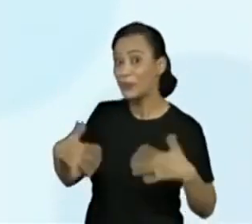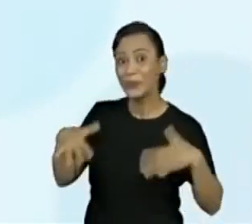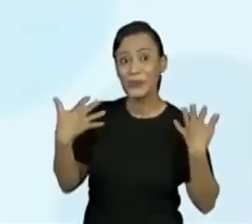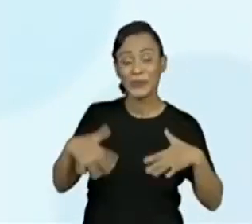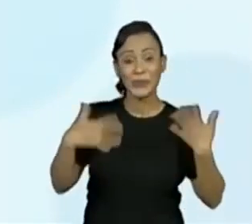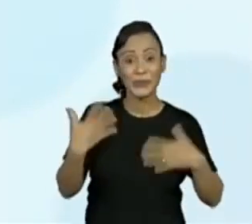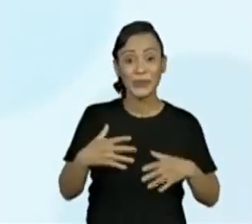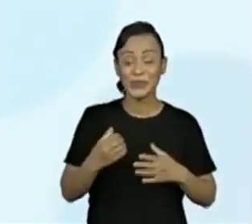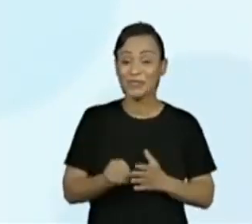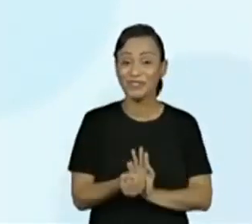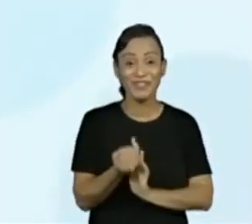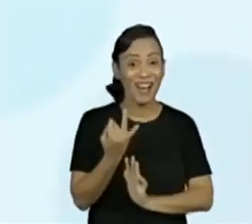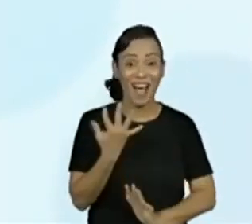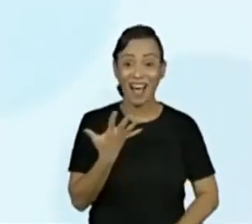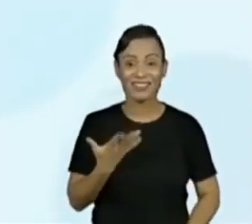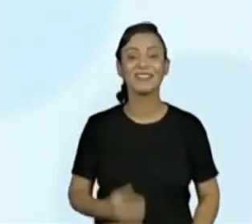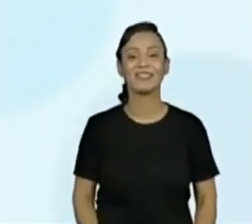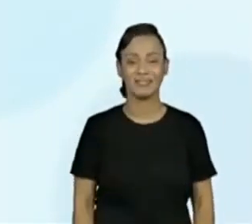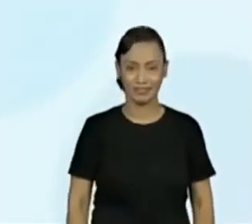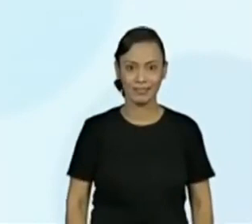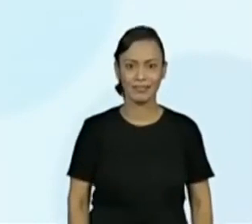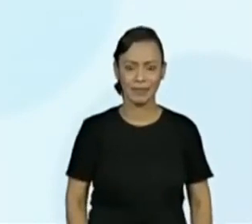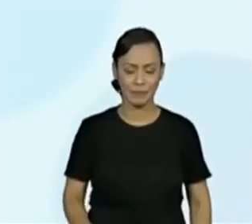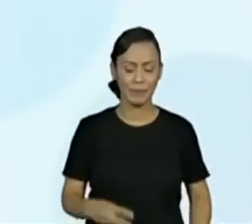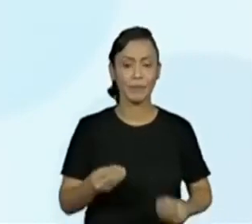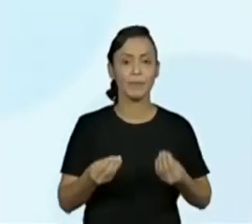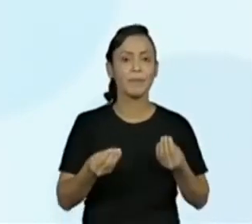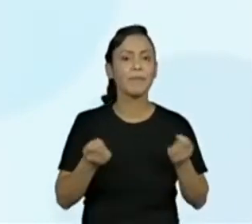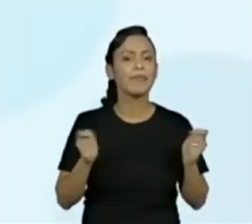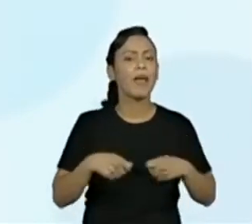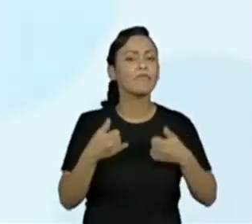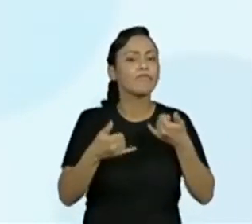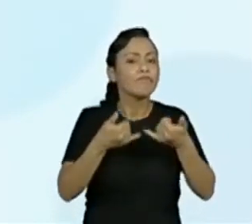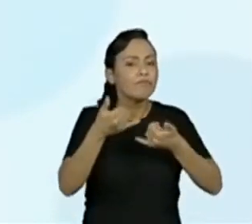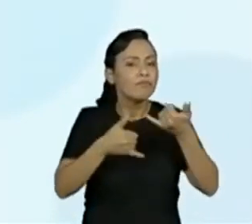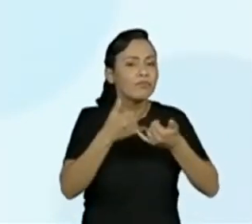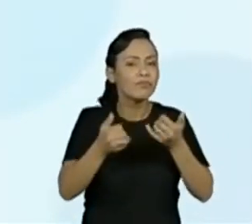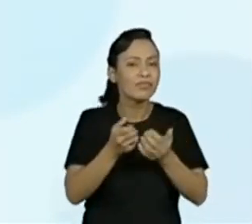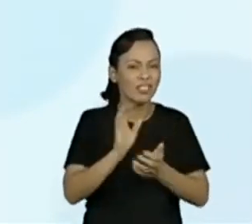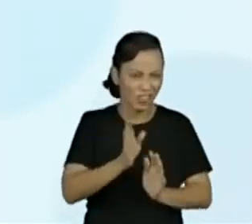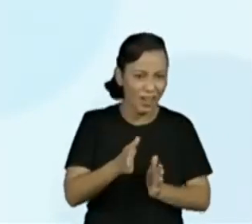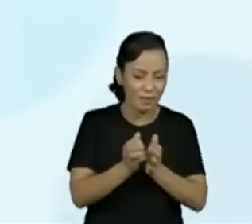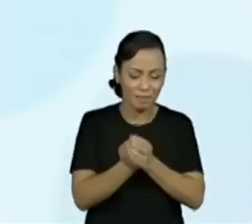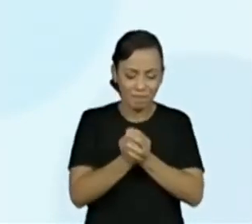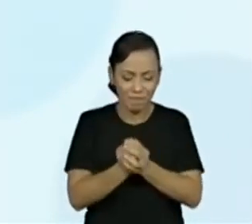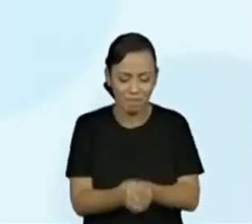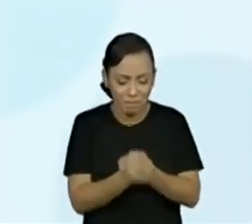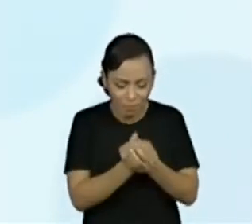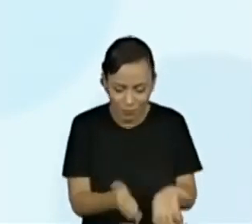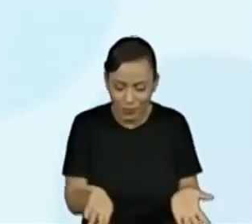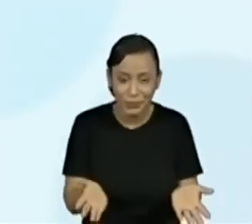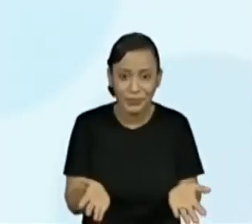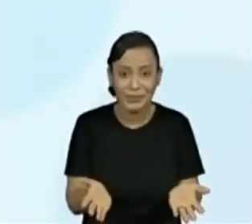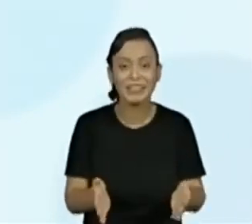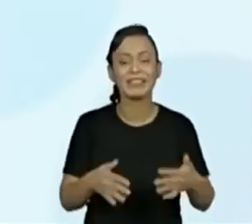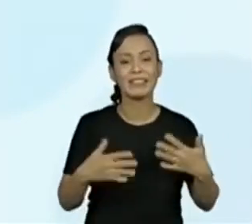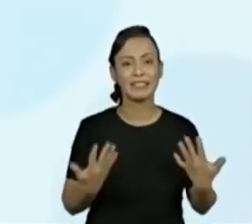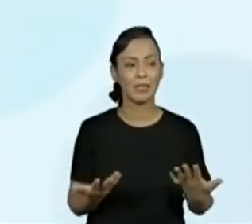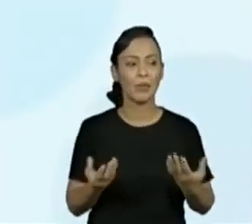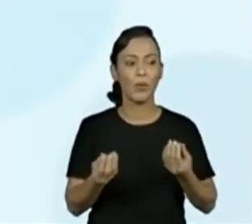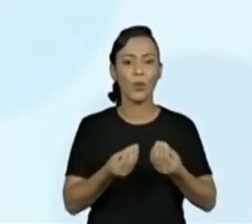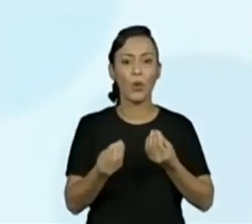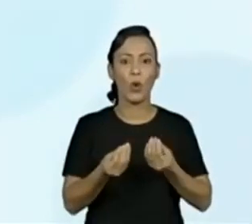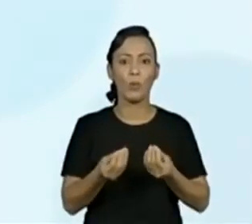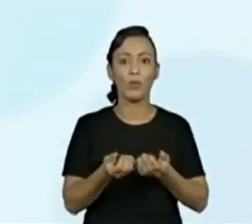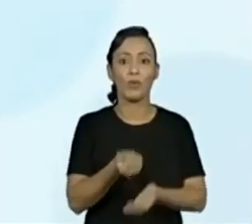Quantas rodadas, é verdade. Será que ele sabe o que são rodadas de um jogo, professora? Então, o que é uma rodada? Vamos